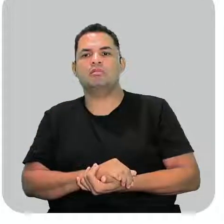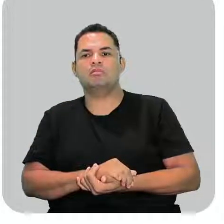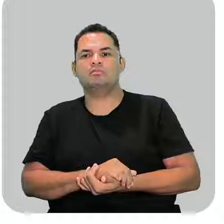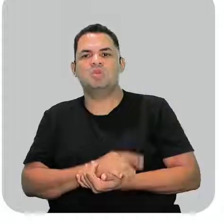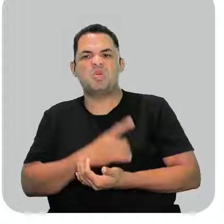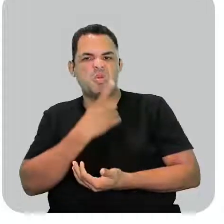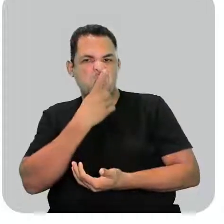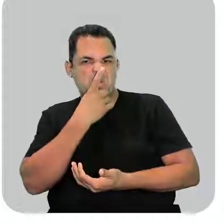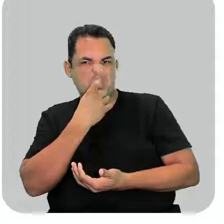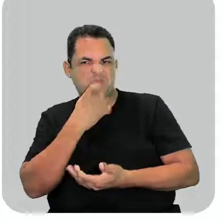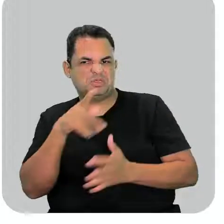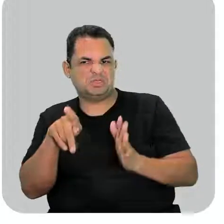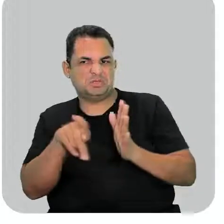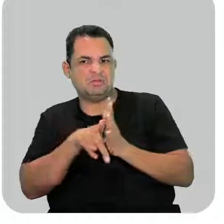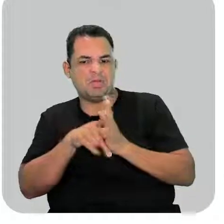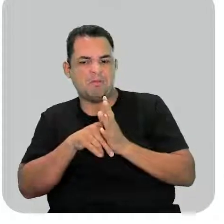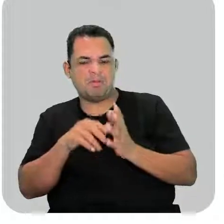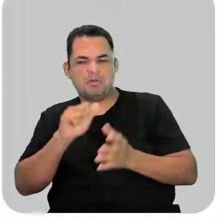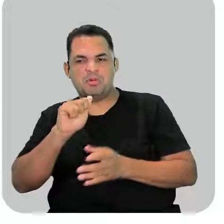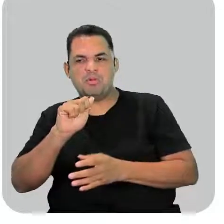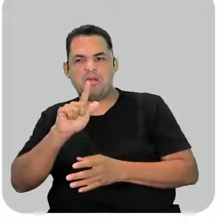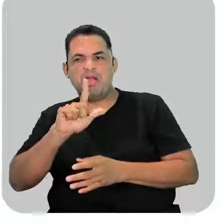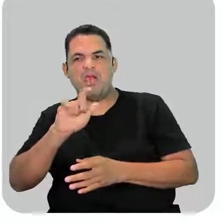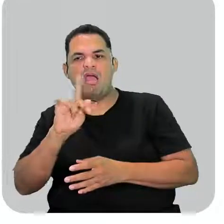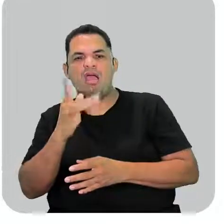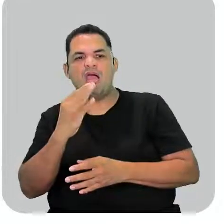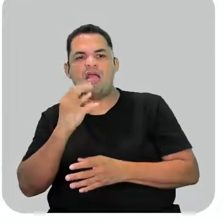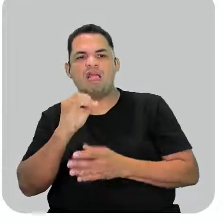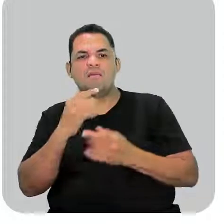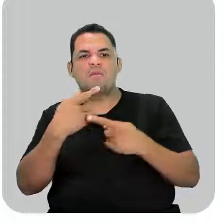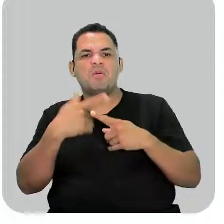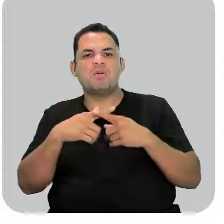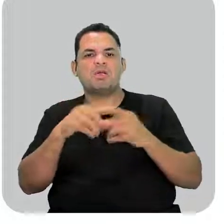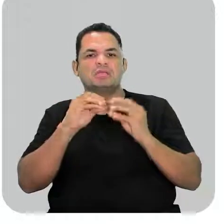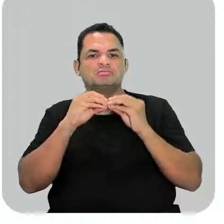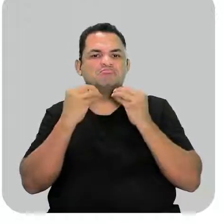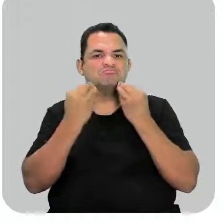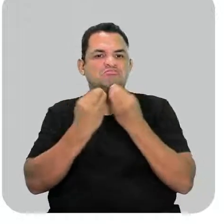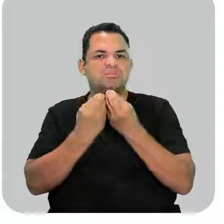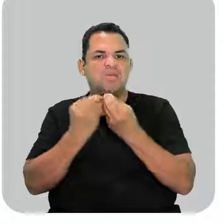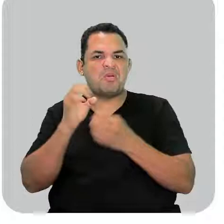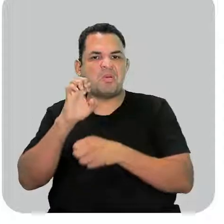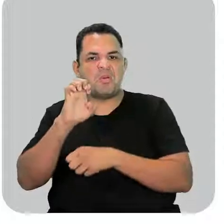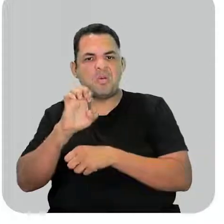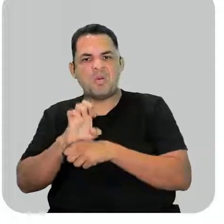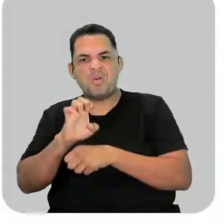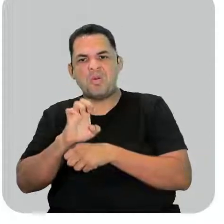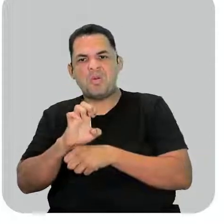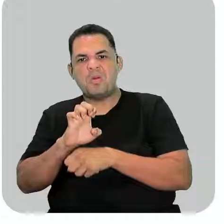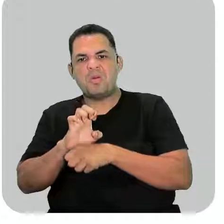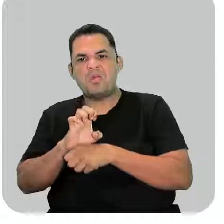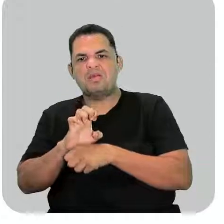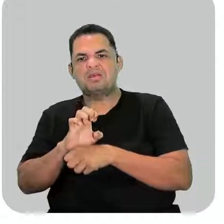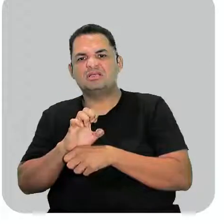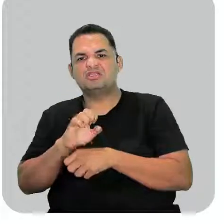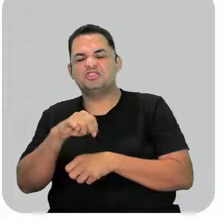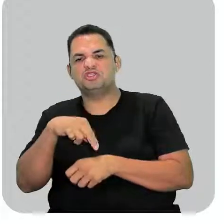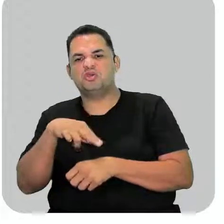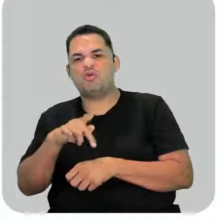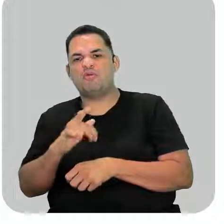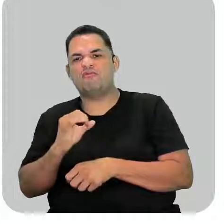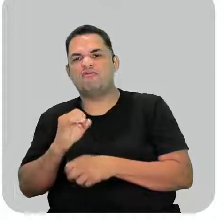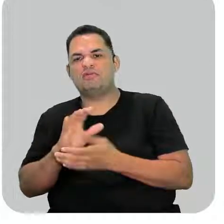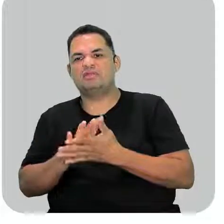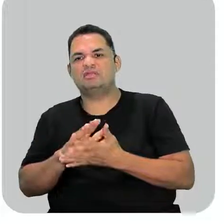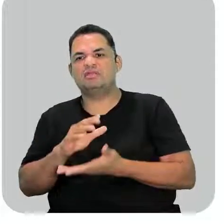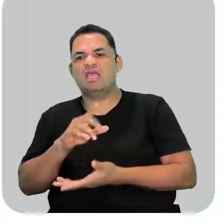O odor típico do alho é devido a um composto de enxofre, chamado de alicina,